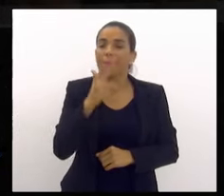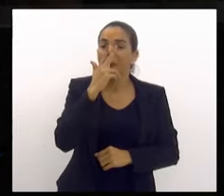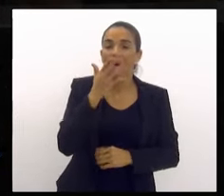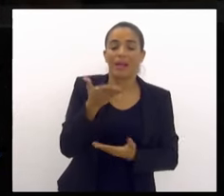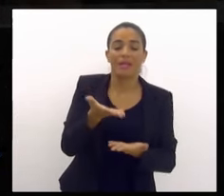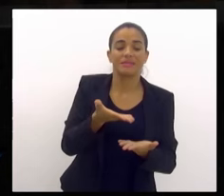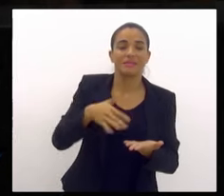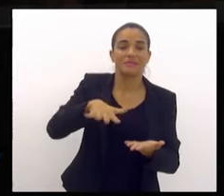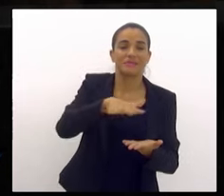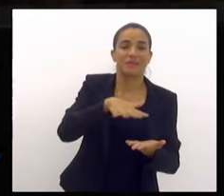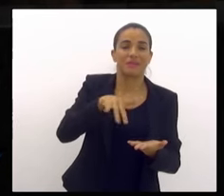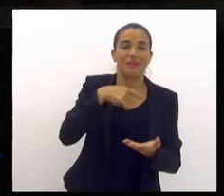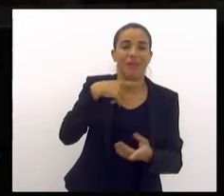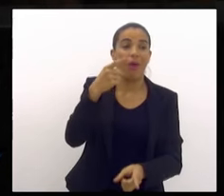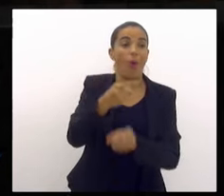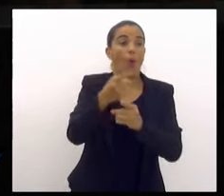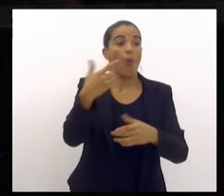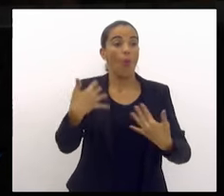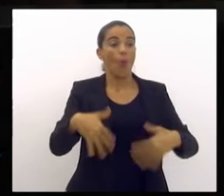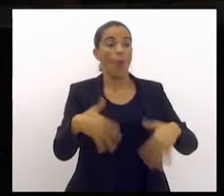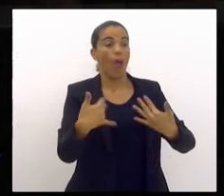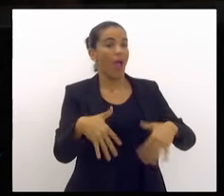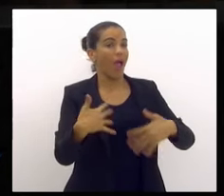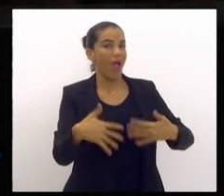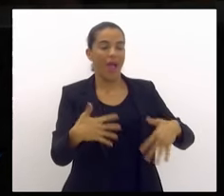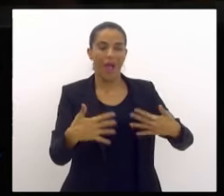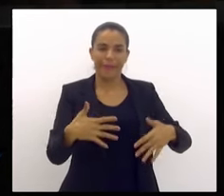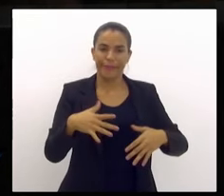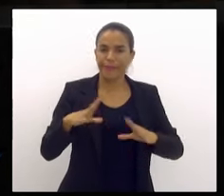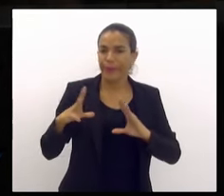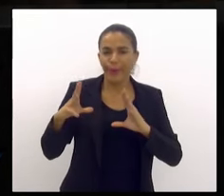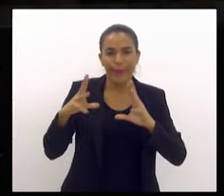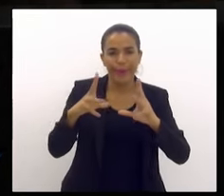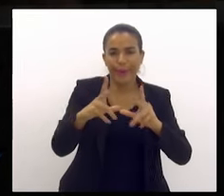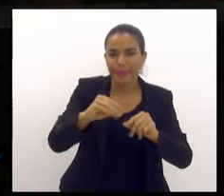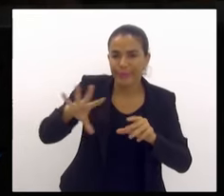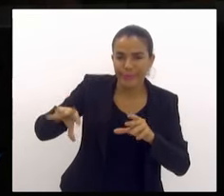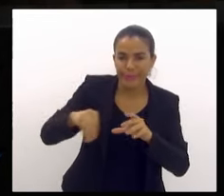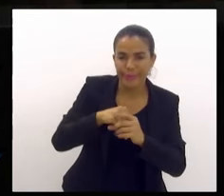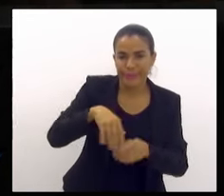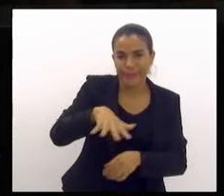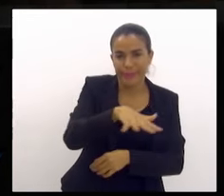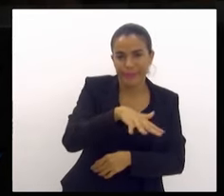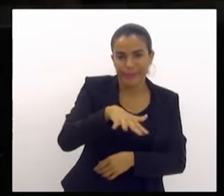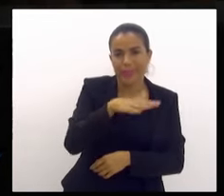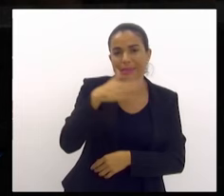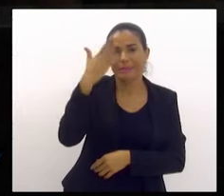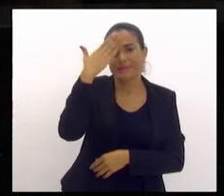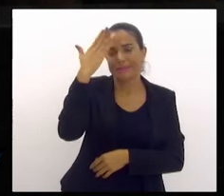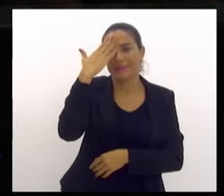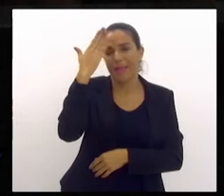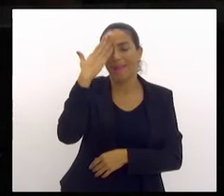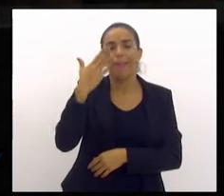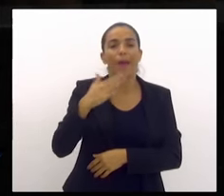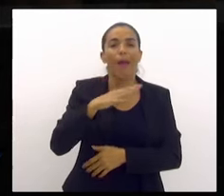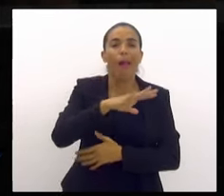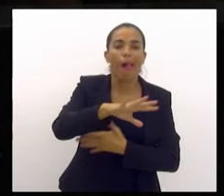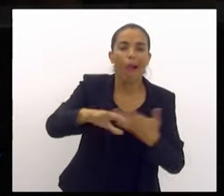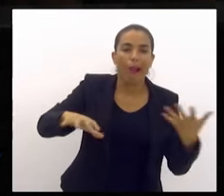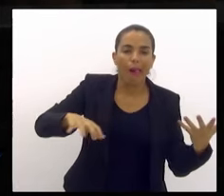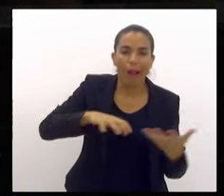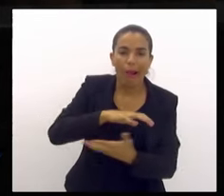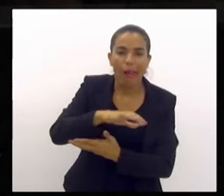grande descoberta. Todo mundo que está nessa área sabe que o caminho para desmanterar uma